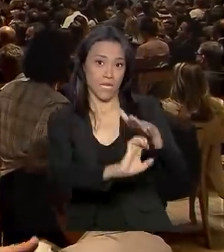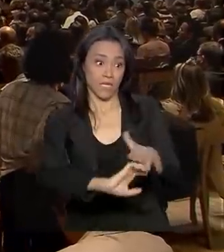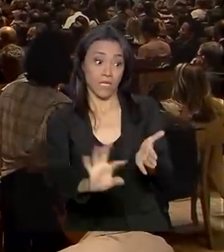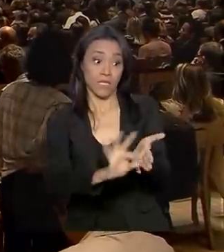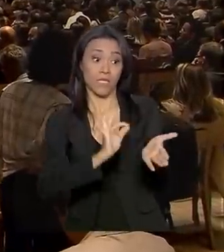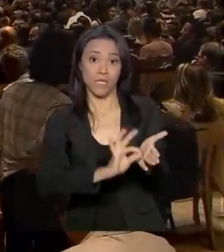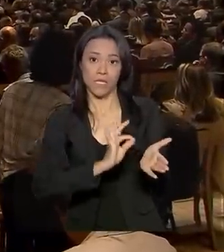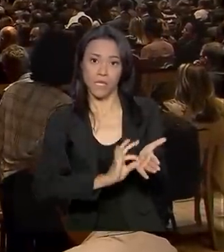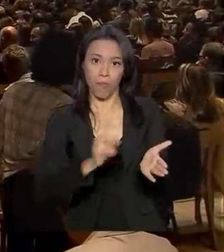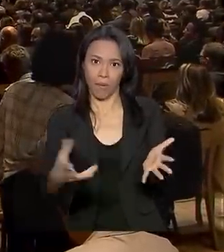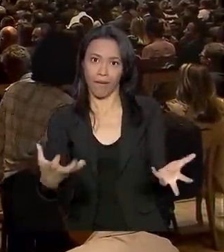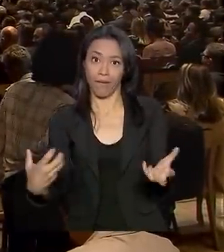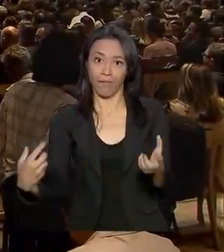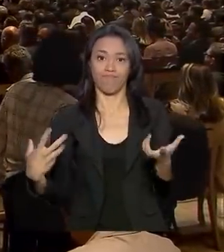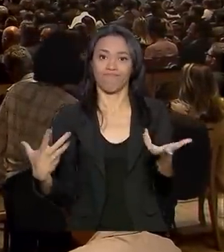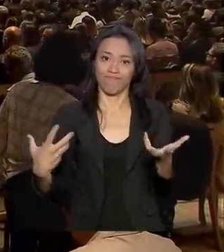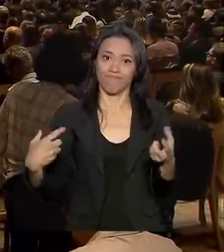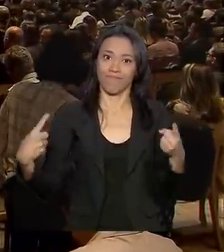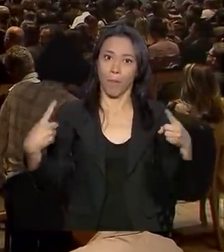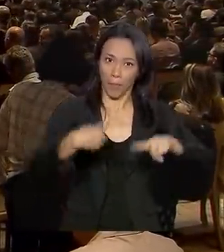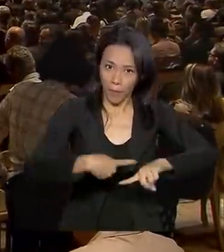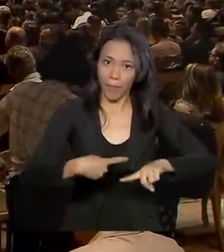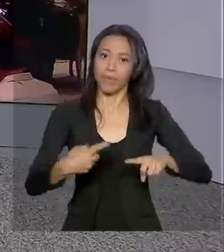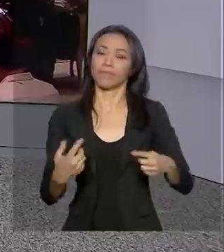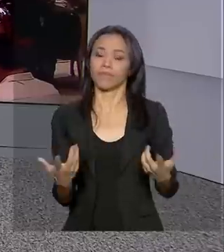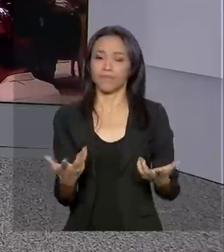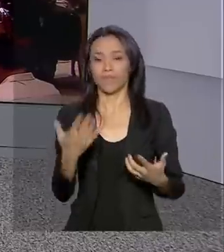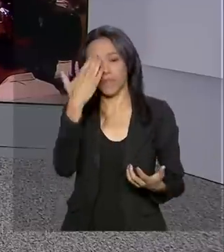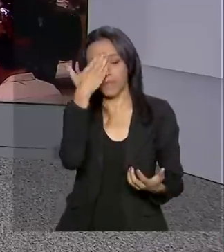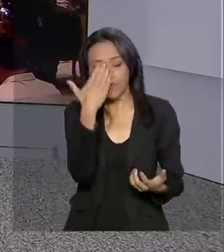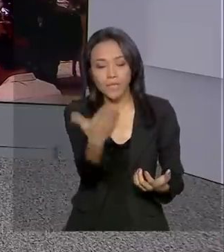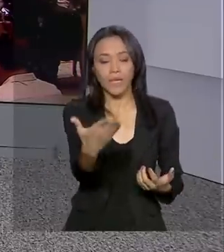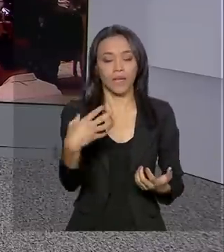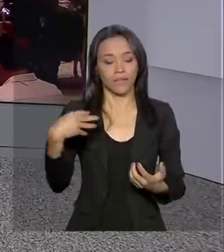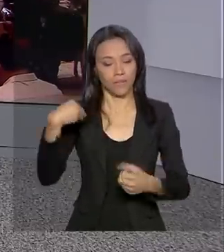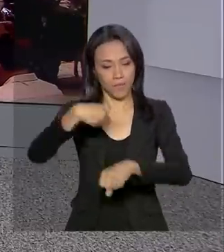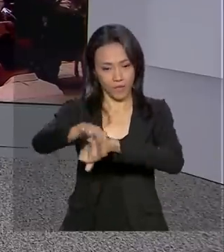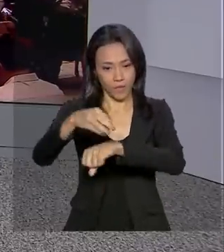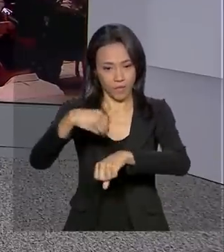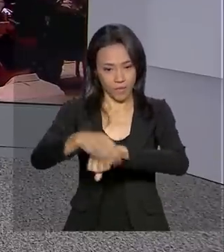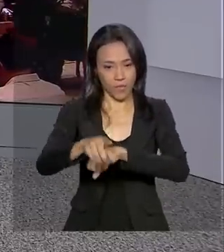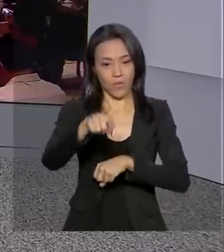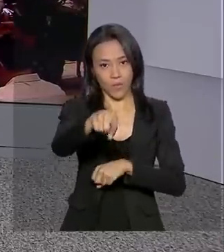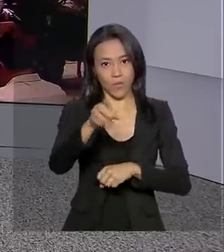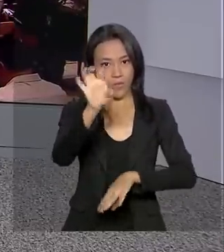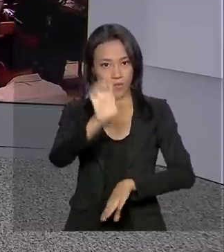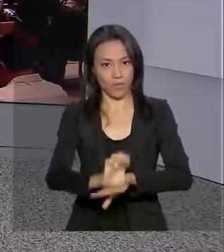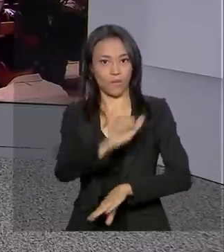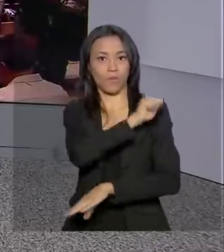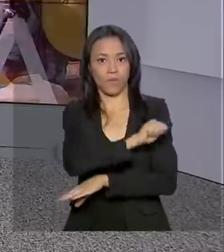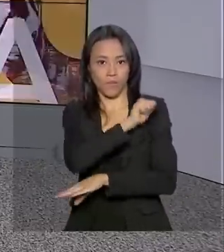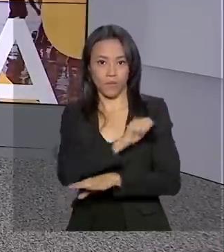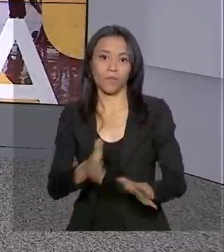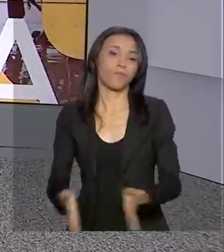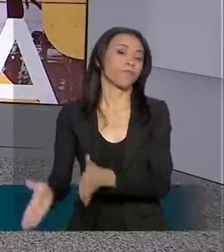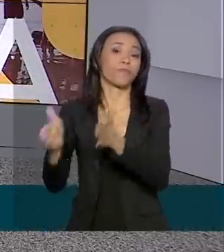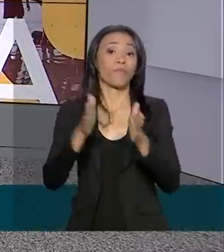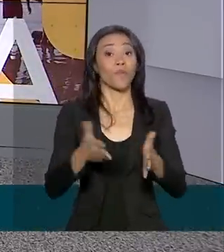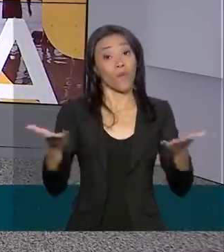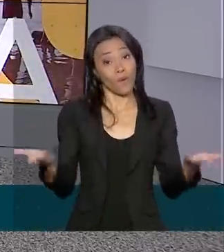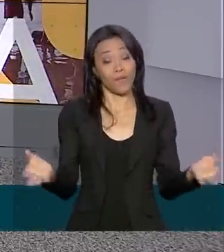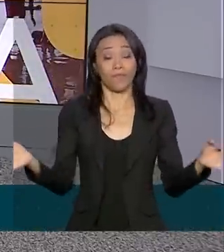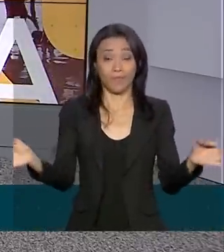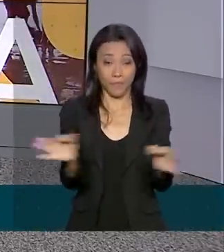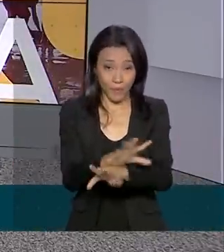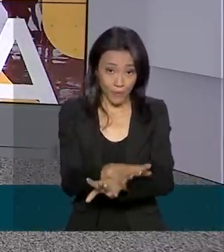para participar da disputa. Renata. Obrigada, Marcelo, pelas suas informações ao vivo, direto do Rio de Janeiro. E olha, o Brasil em Dia